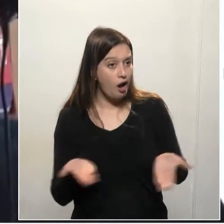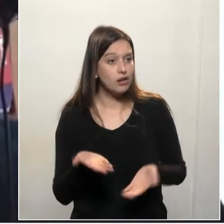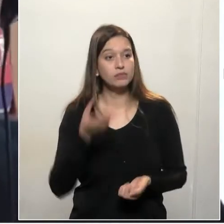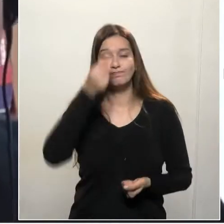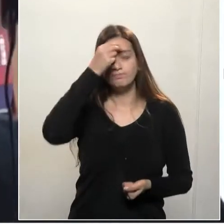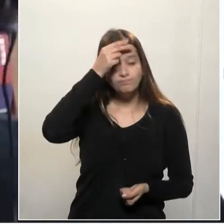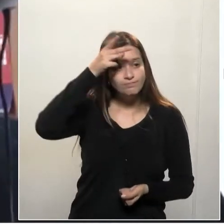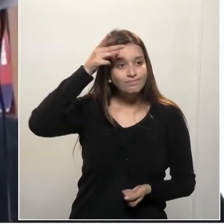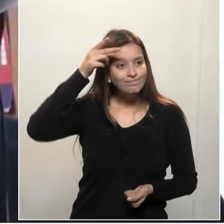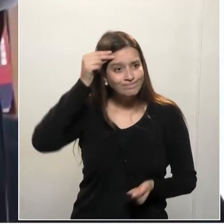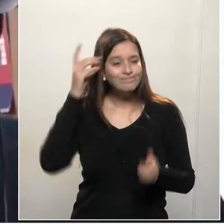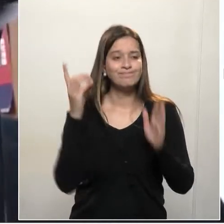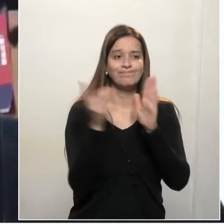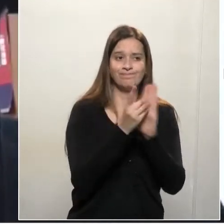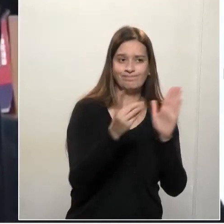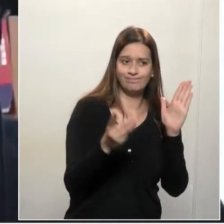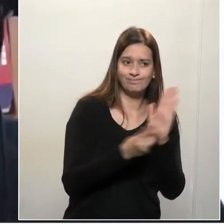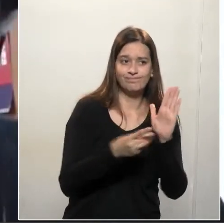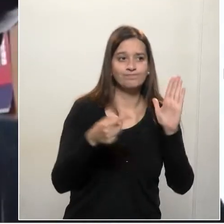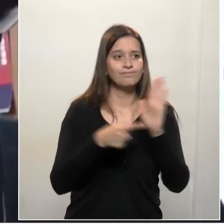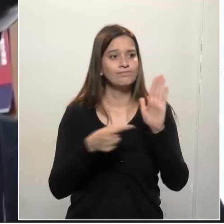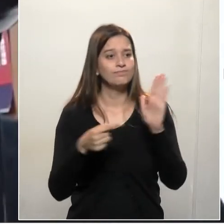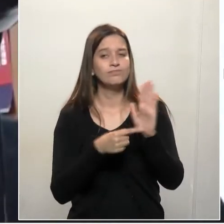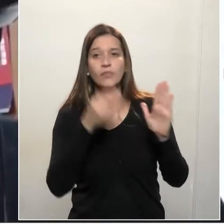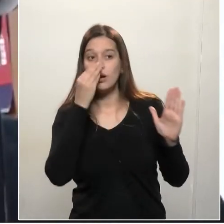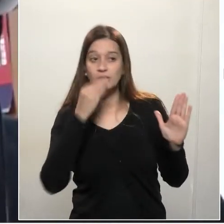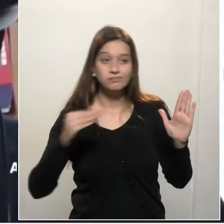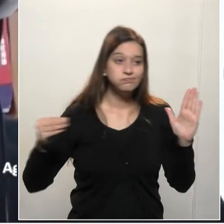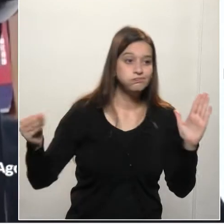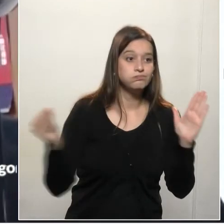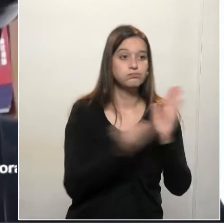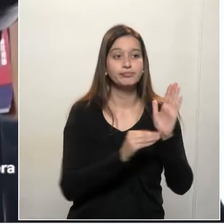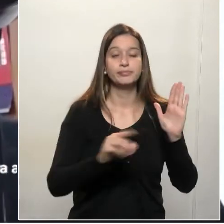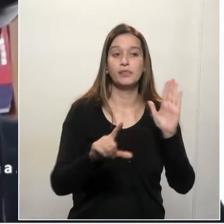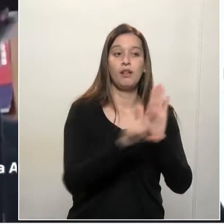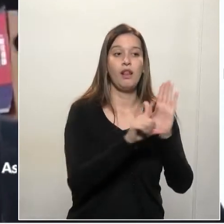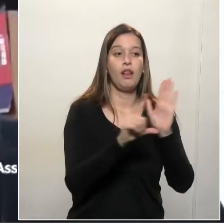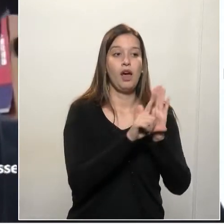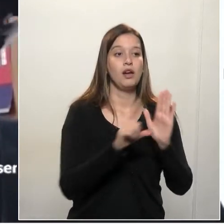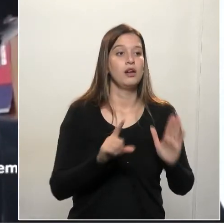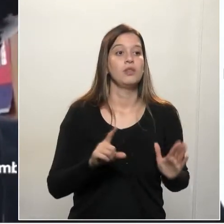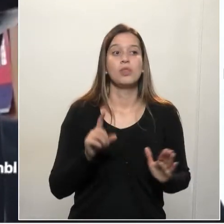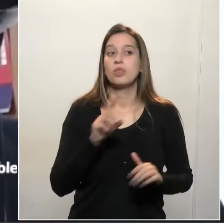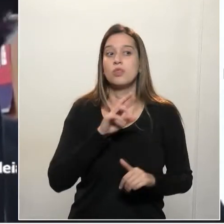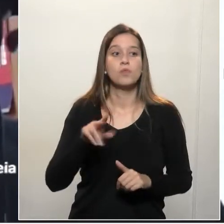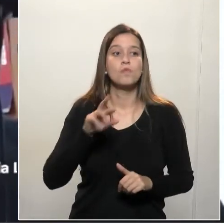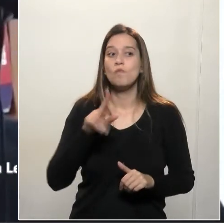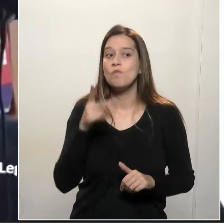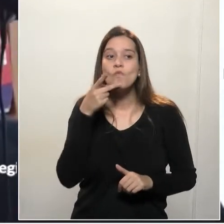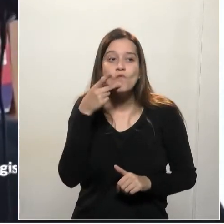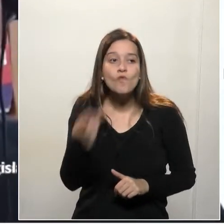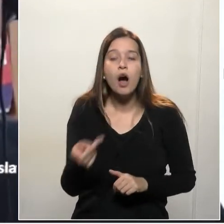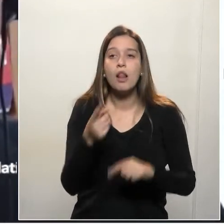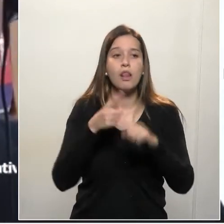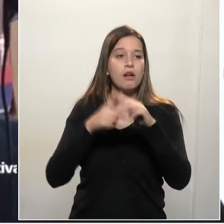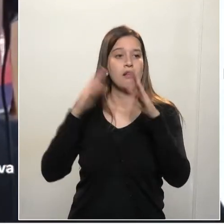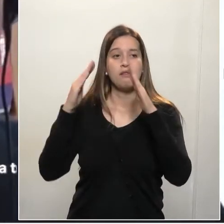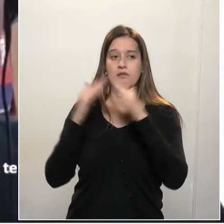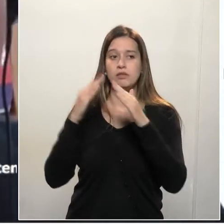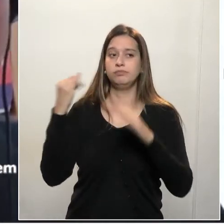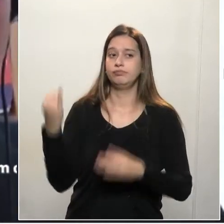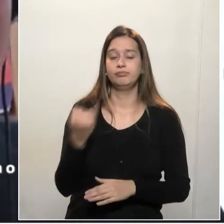decreto, ele desconsidera tudo isso, não reconhece as igrejas como atividades